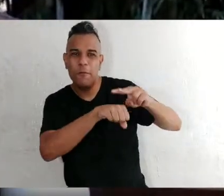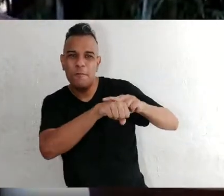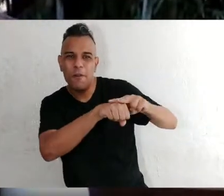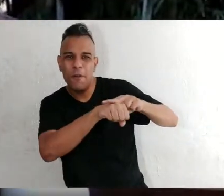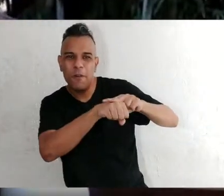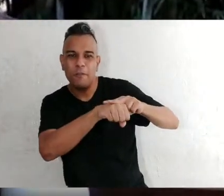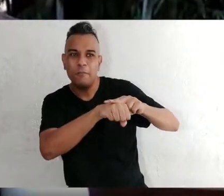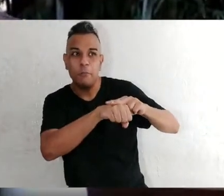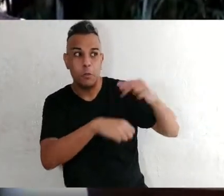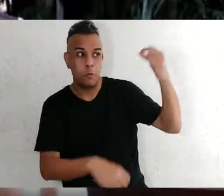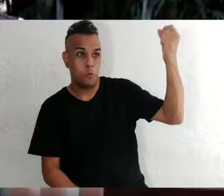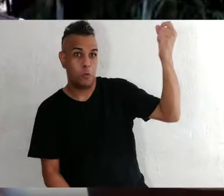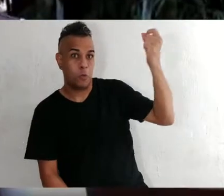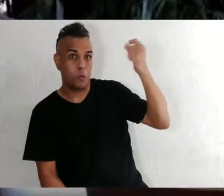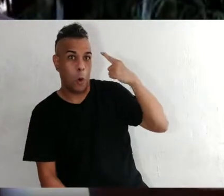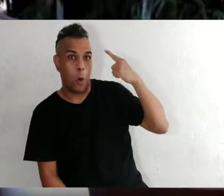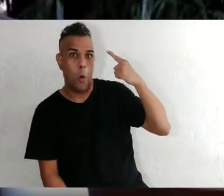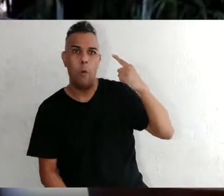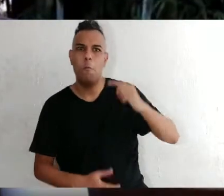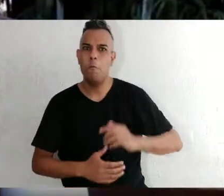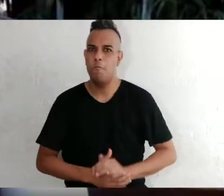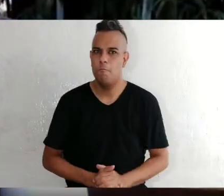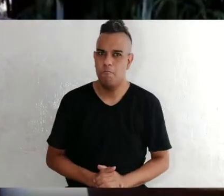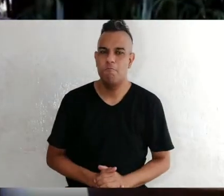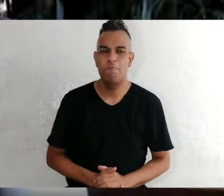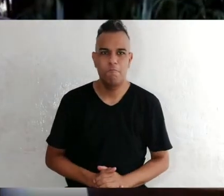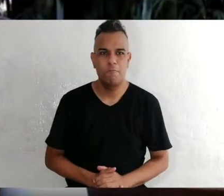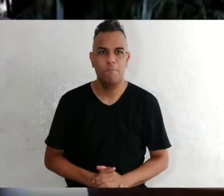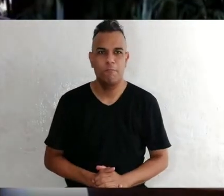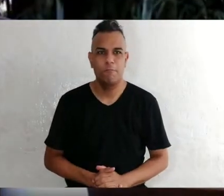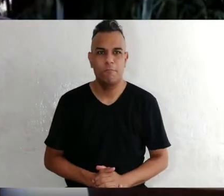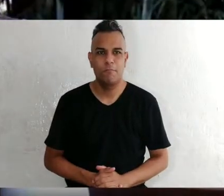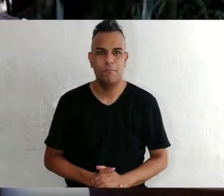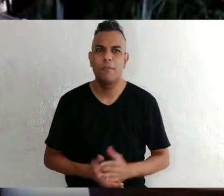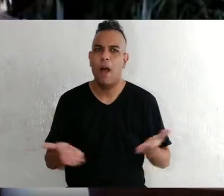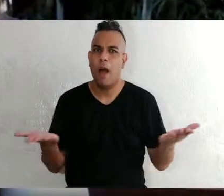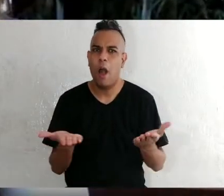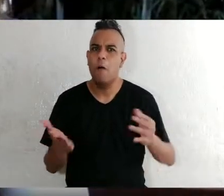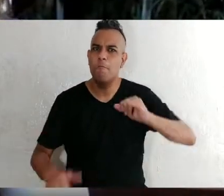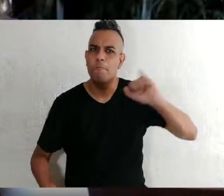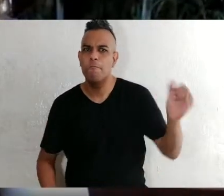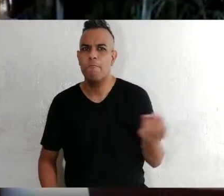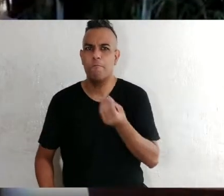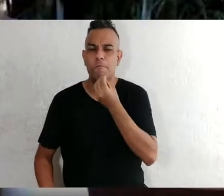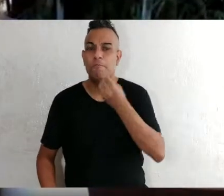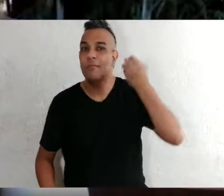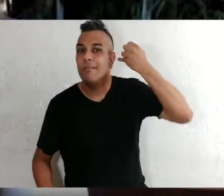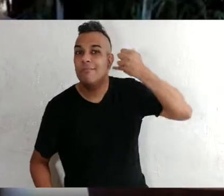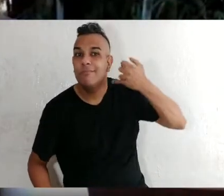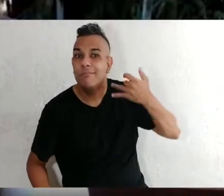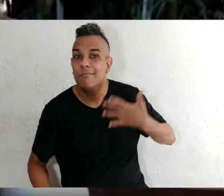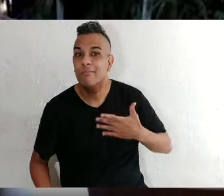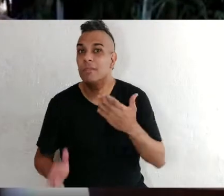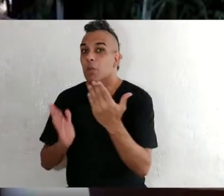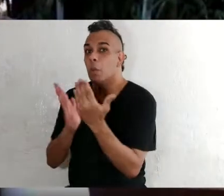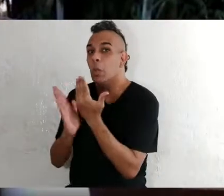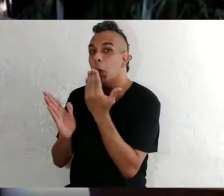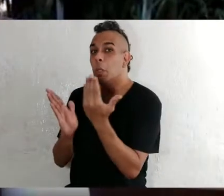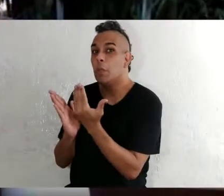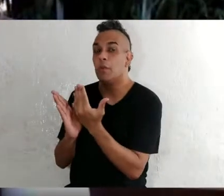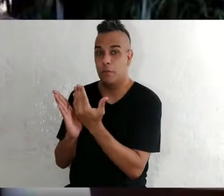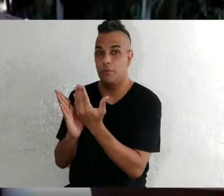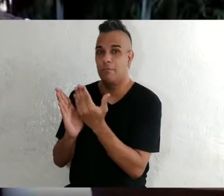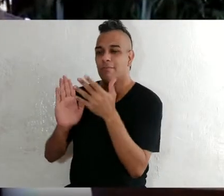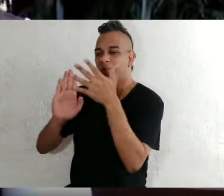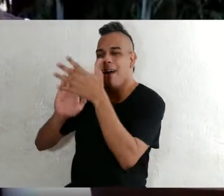verdes e no ambiente como um todo tem bastante claridade. Vou aproveitar então para fazer a audiodescrição da capa do